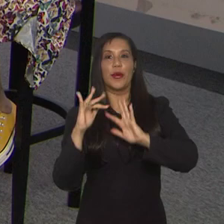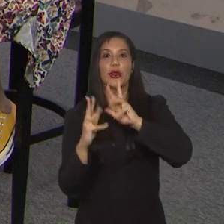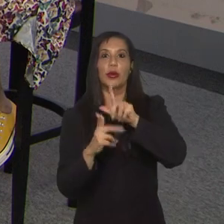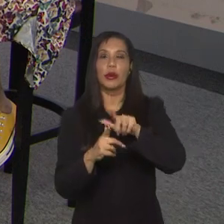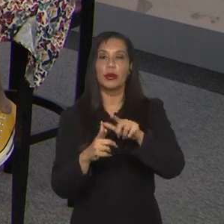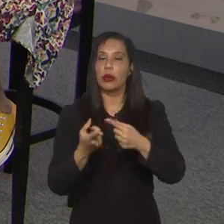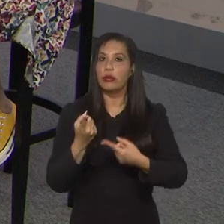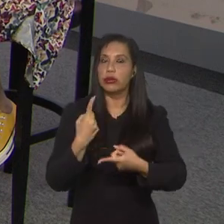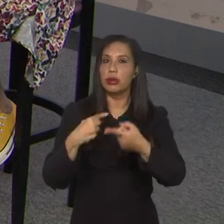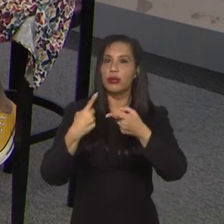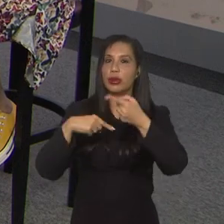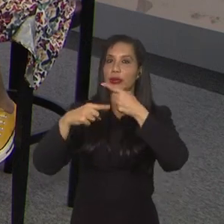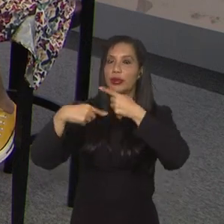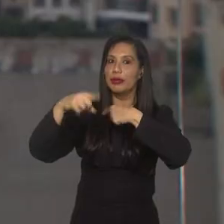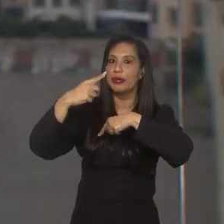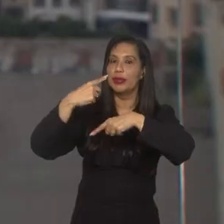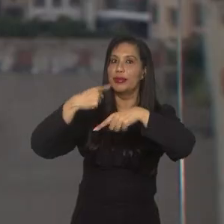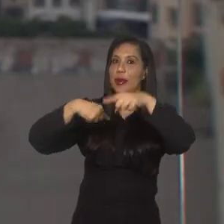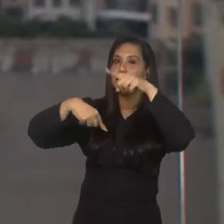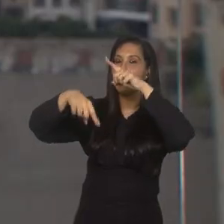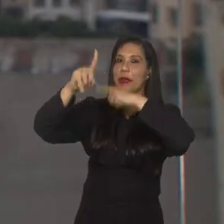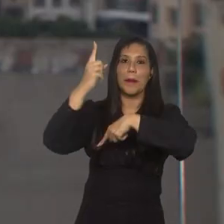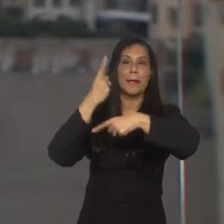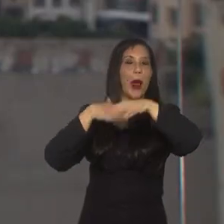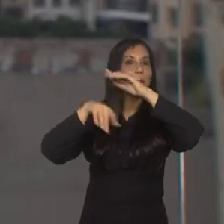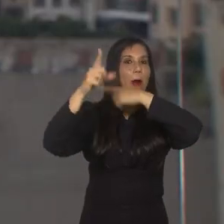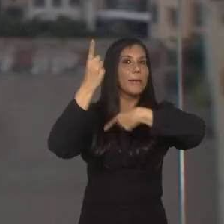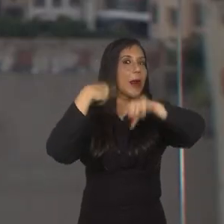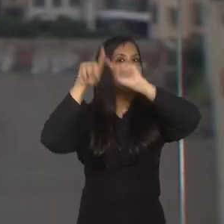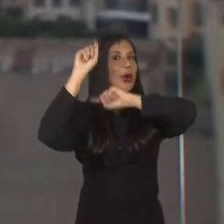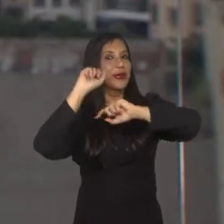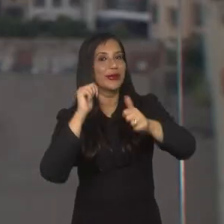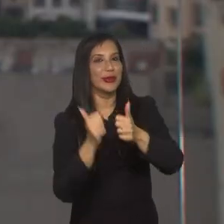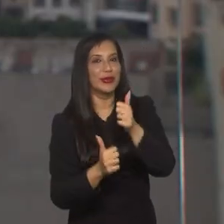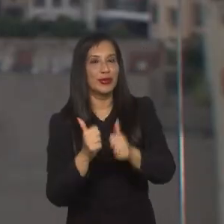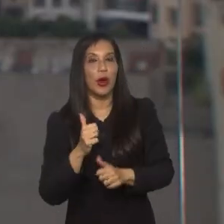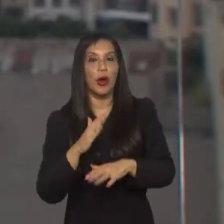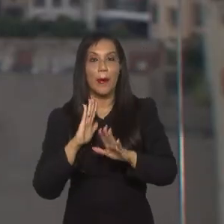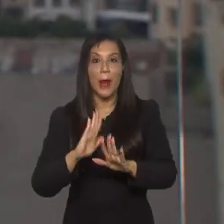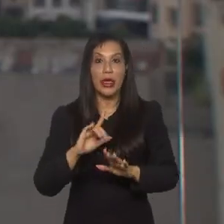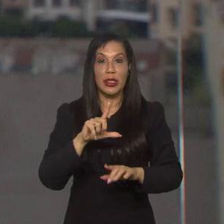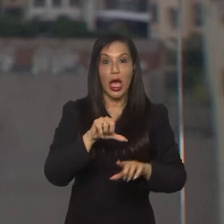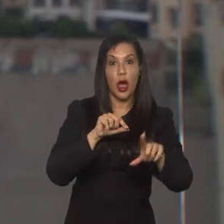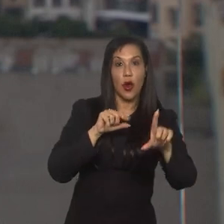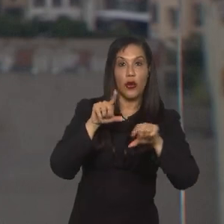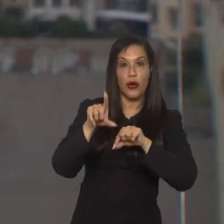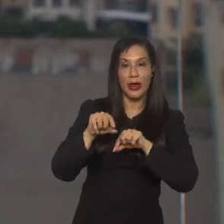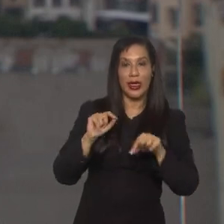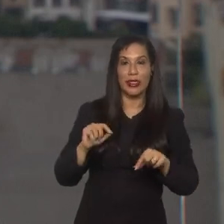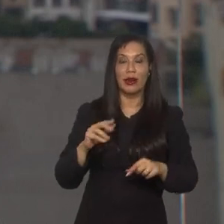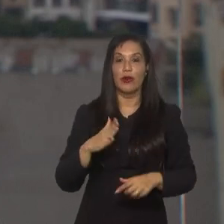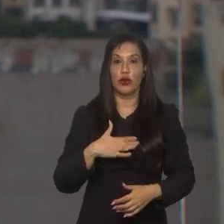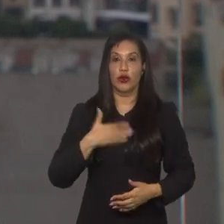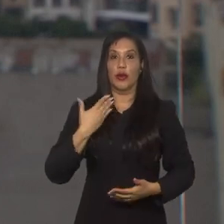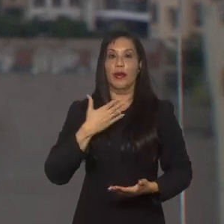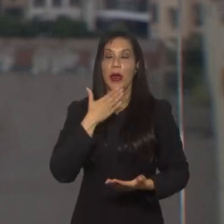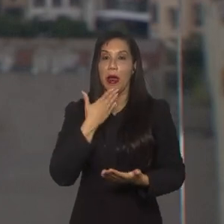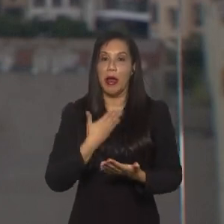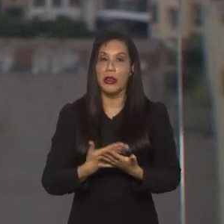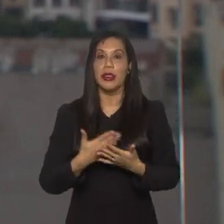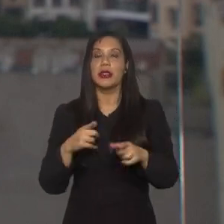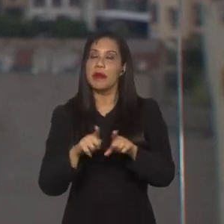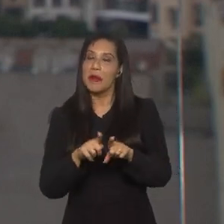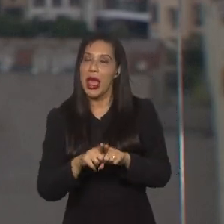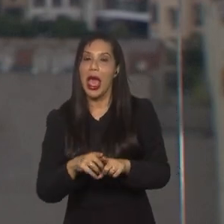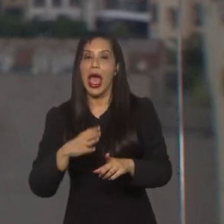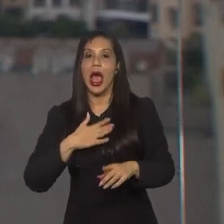foi crescendo, Tomando corpo e foi crescendo. A convocação para mim, a gente teve surpresas e a